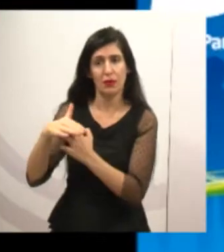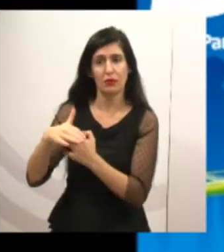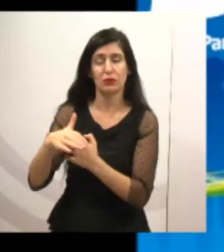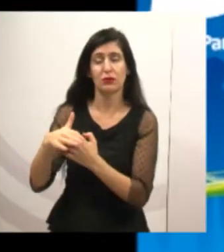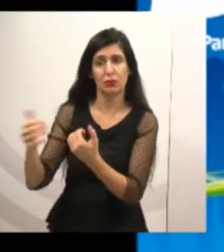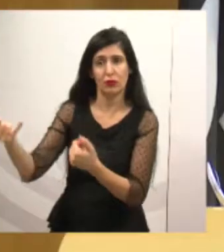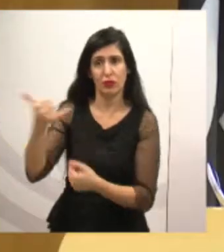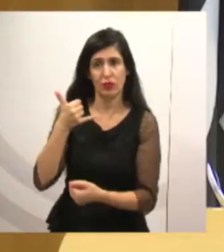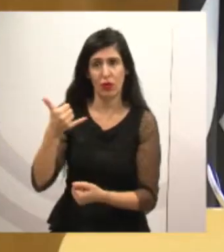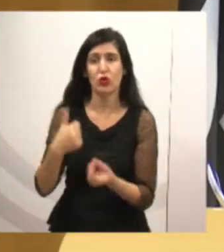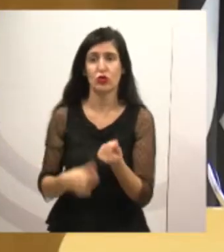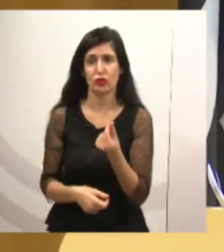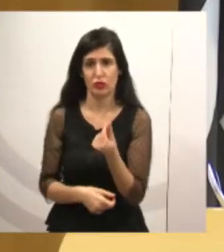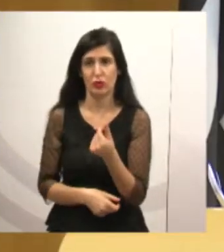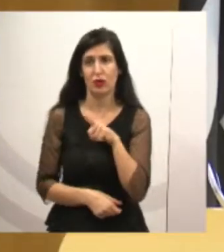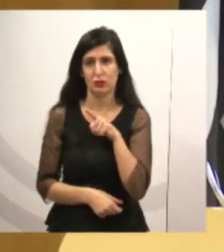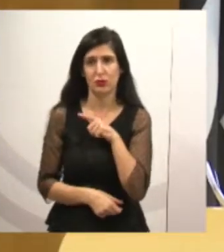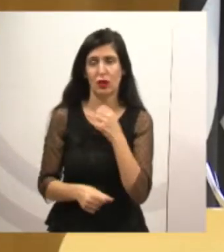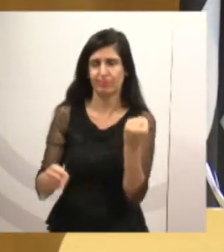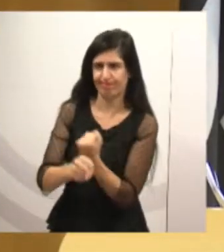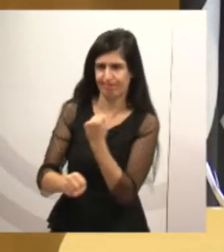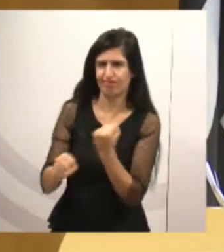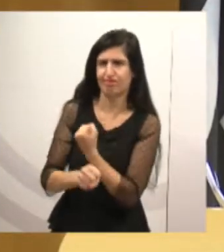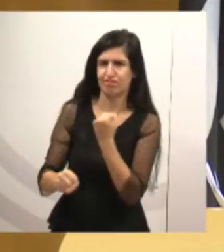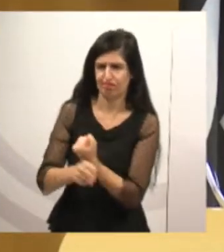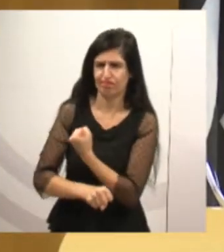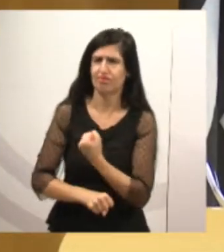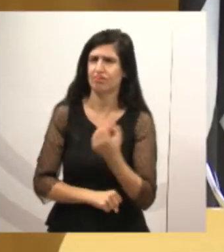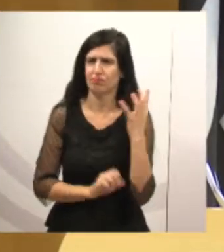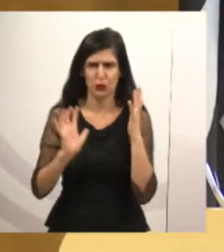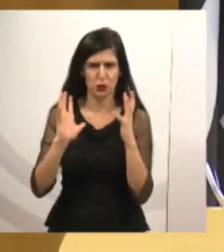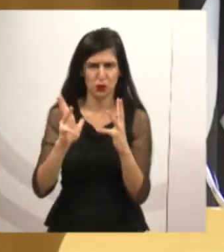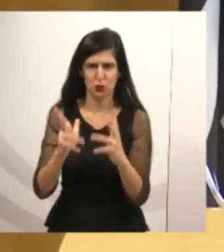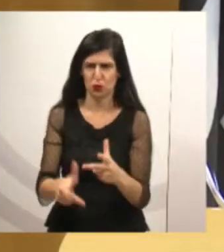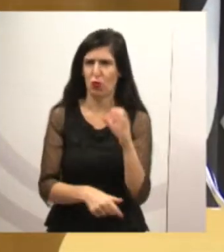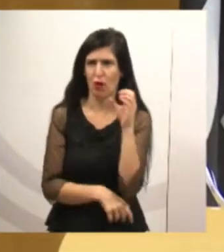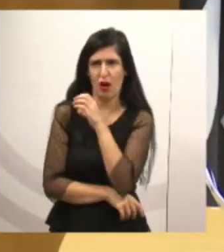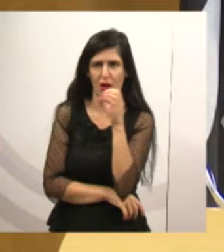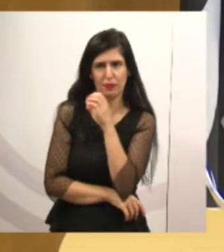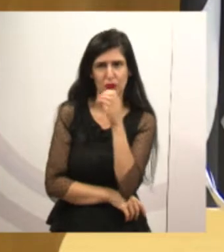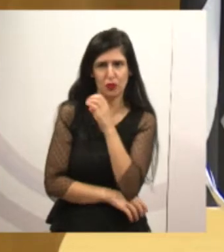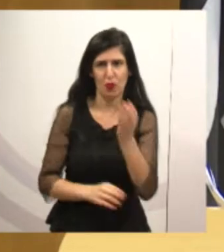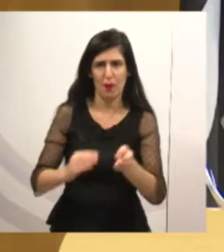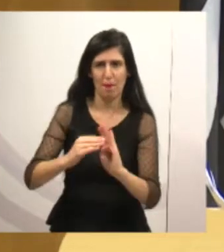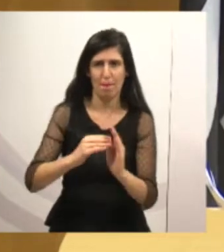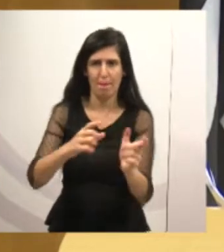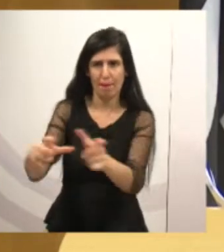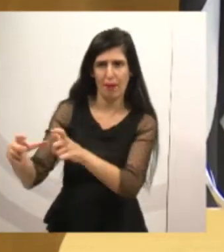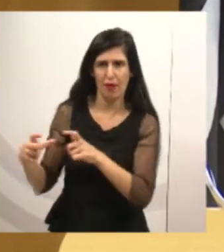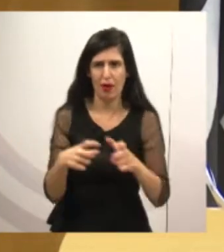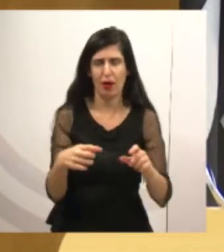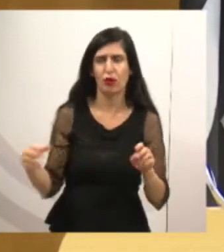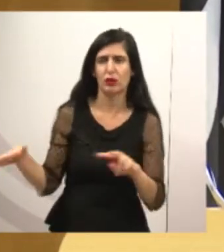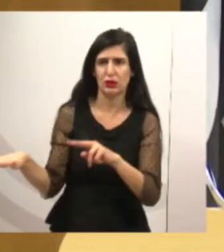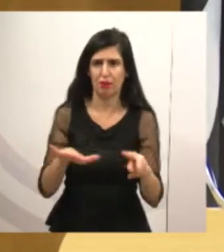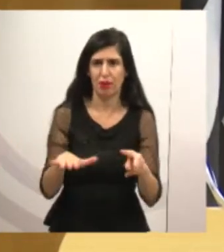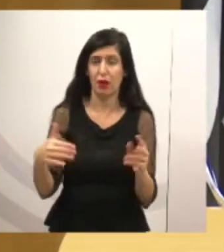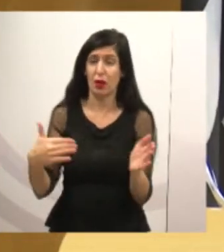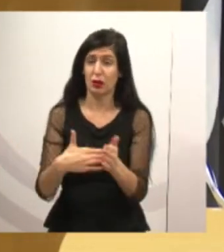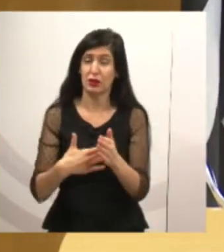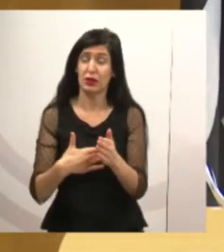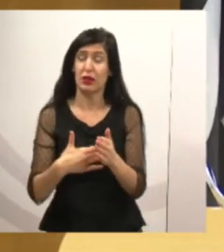dinheiro em caixa lá e vão conseguir avançar em todo o bairro. Essa semana, até sexta-feira,